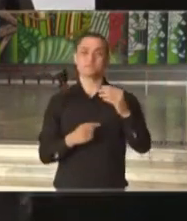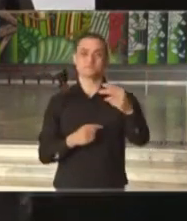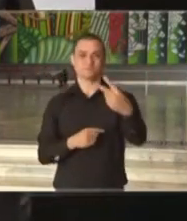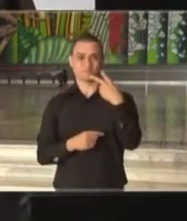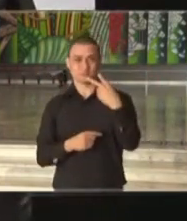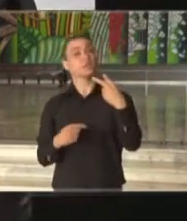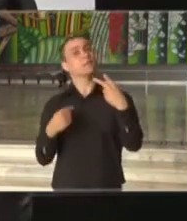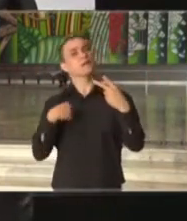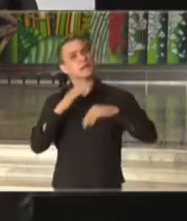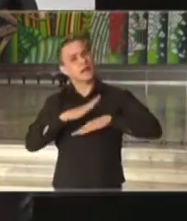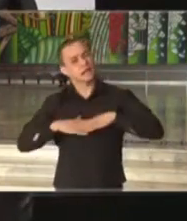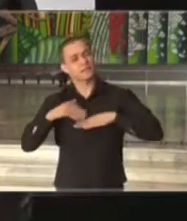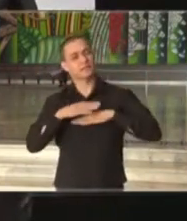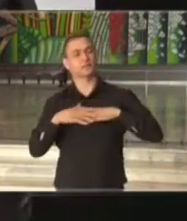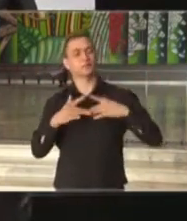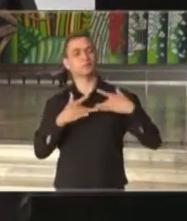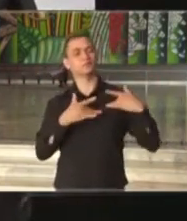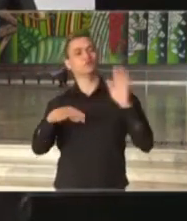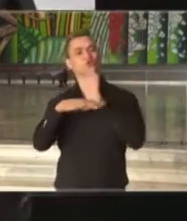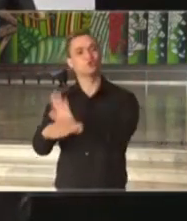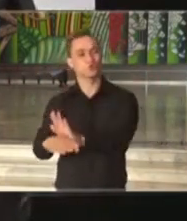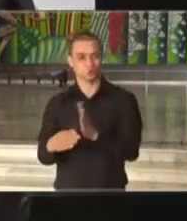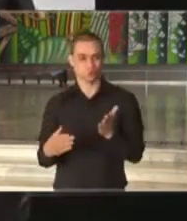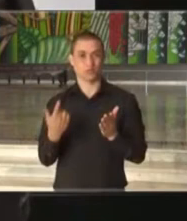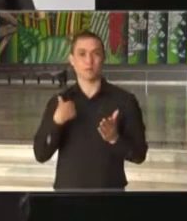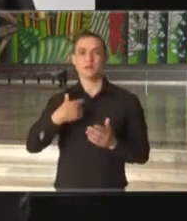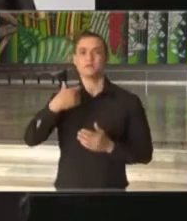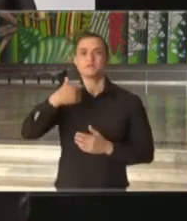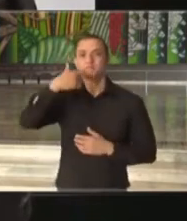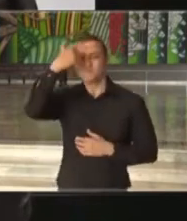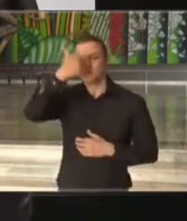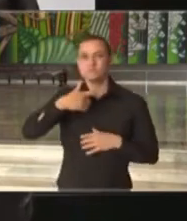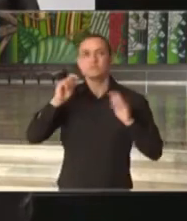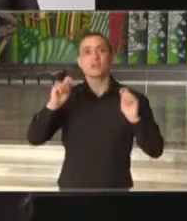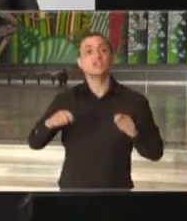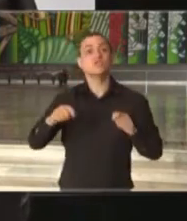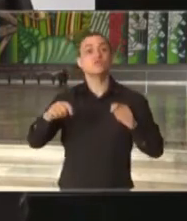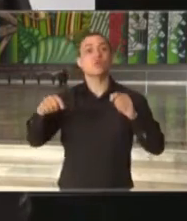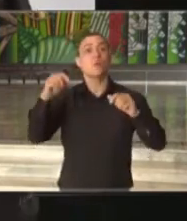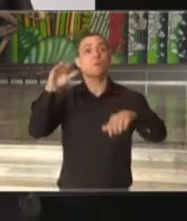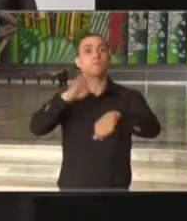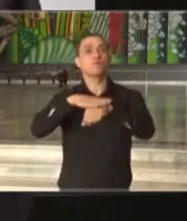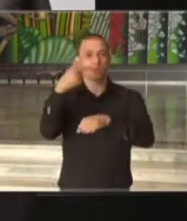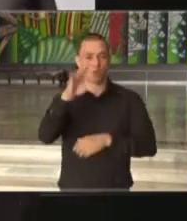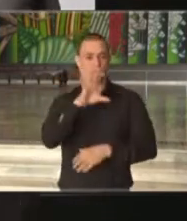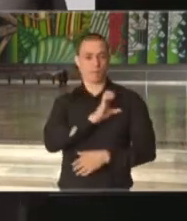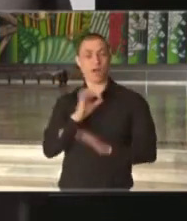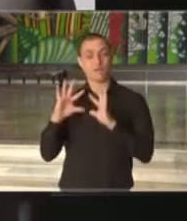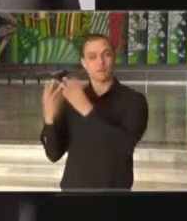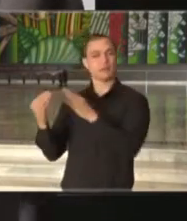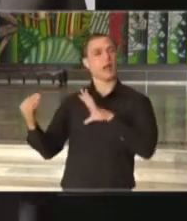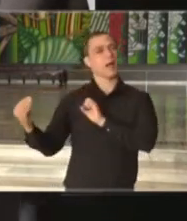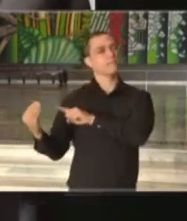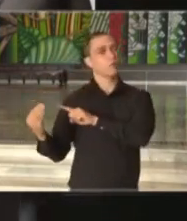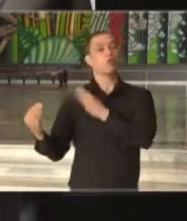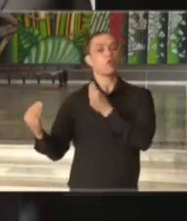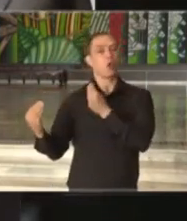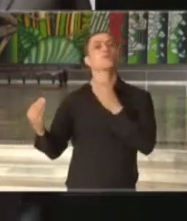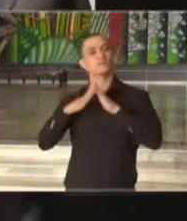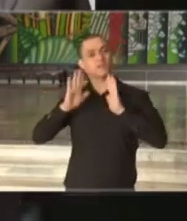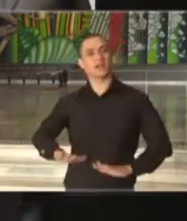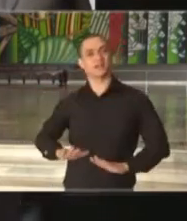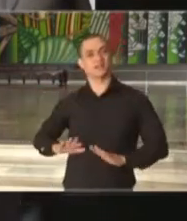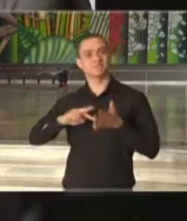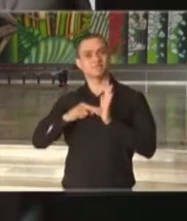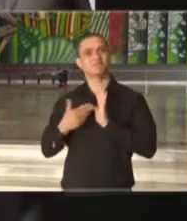tenha carinho, tenha solidariedade, tenha a capacidade de exercer o seu amor pelos seus familiares, pelos seus amigos,